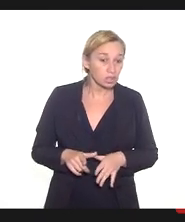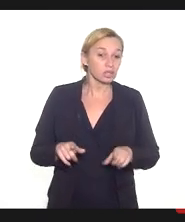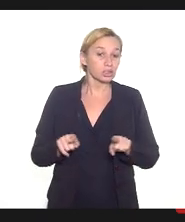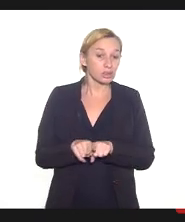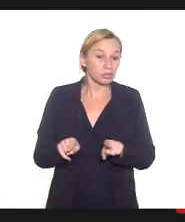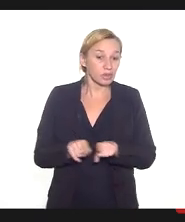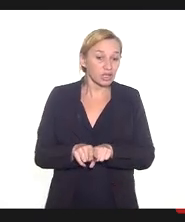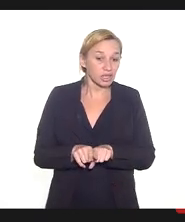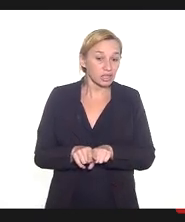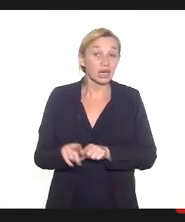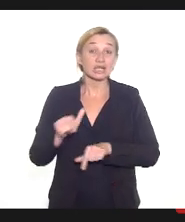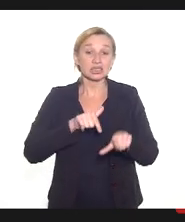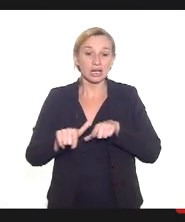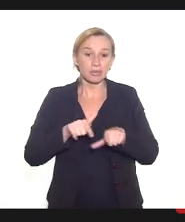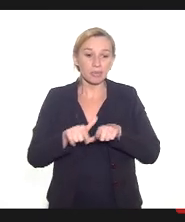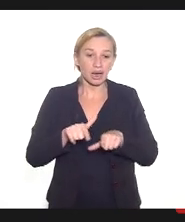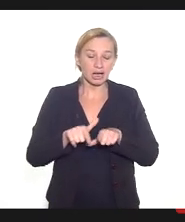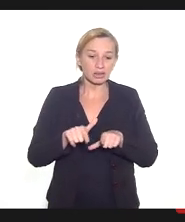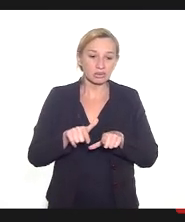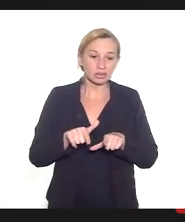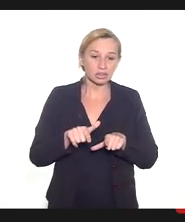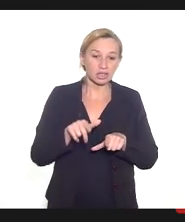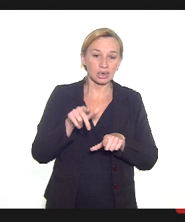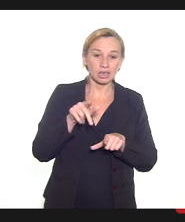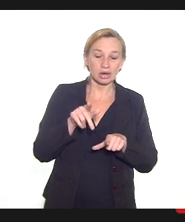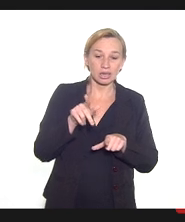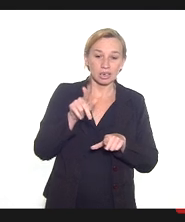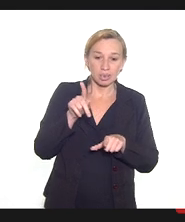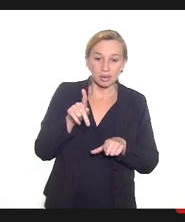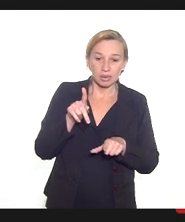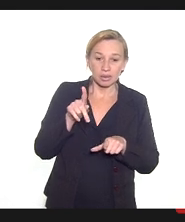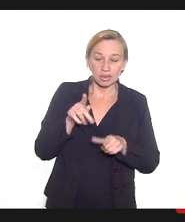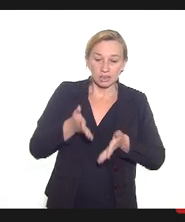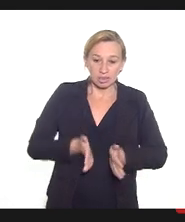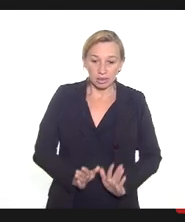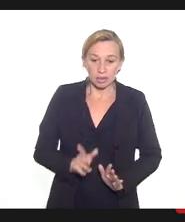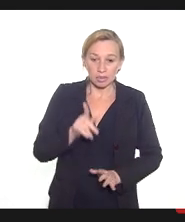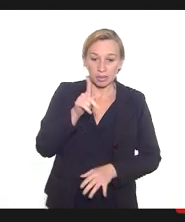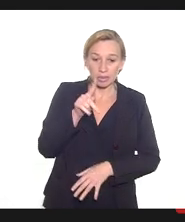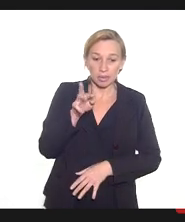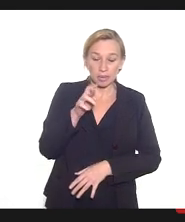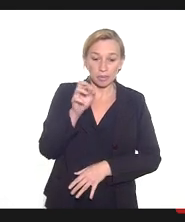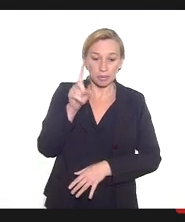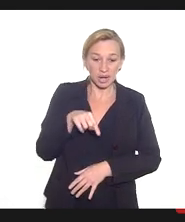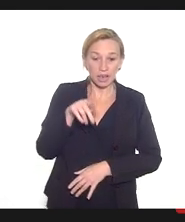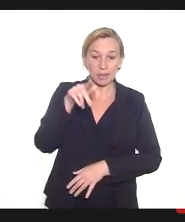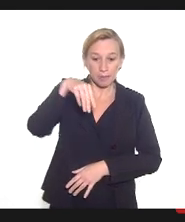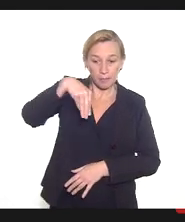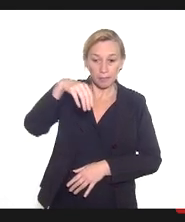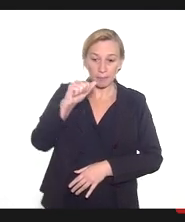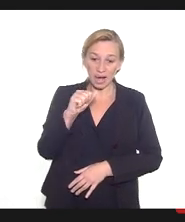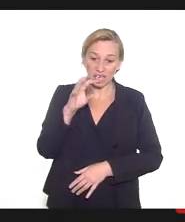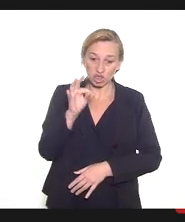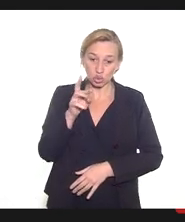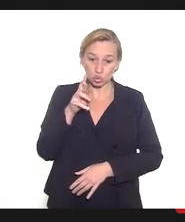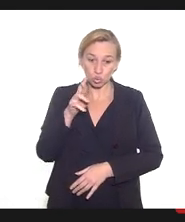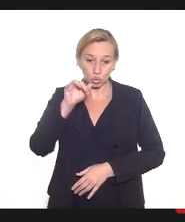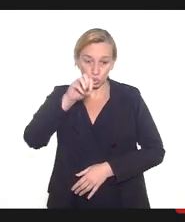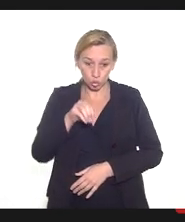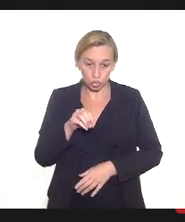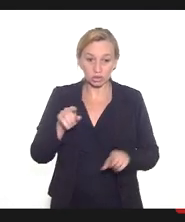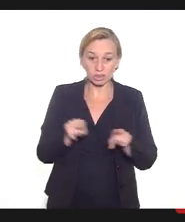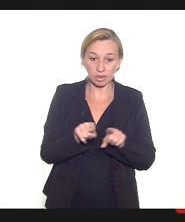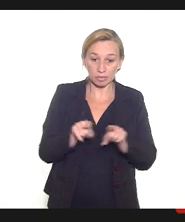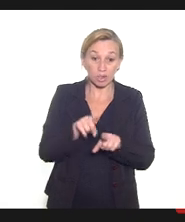além de trabalho de parto prematuro e nascimento pré-termo, e chamou a atenção um risco de morte 17 vezes